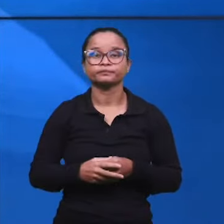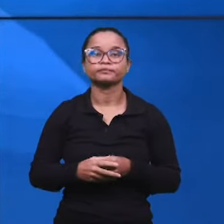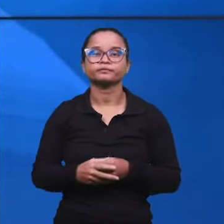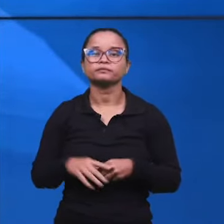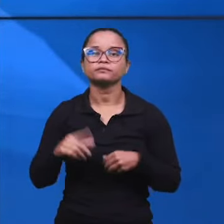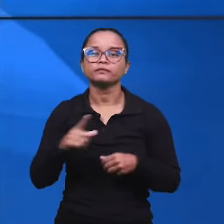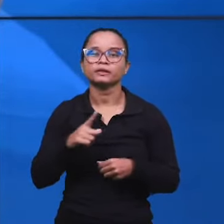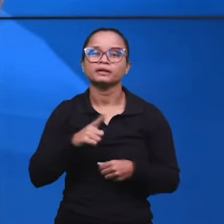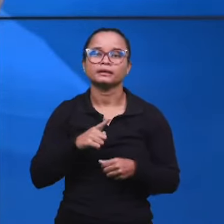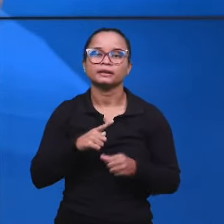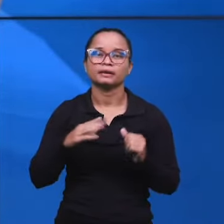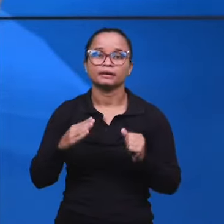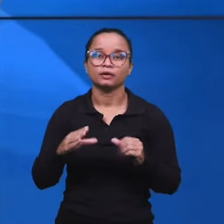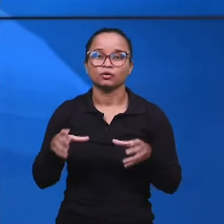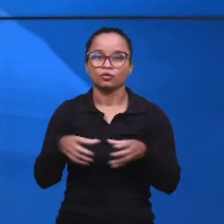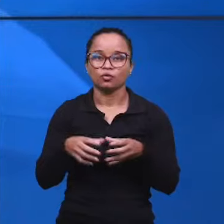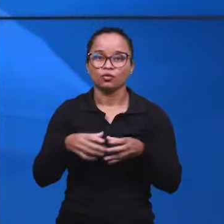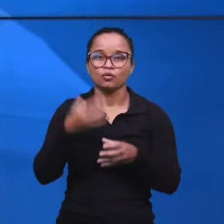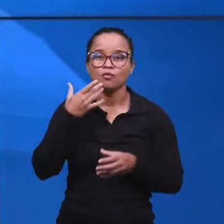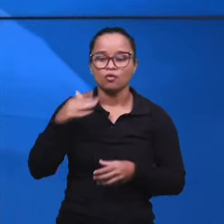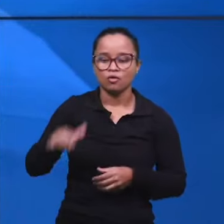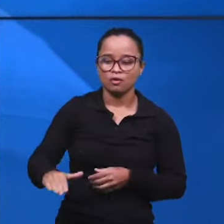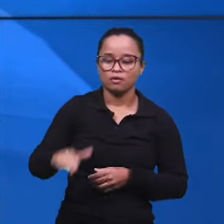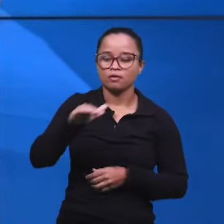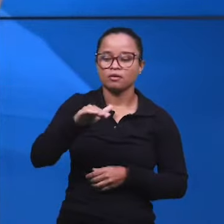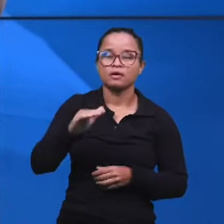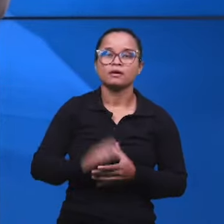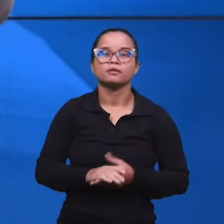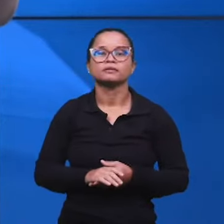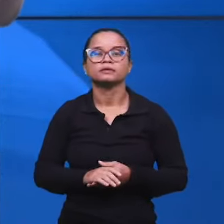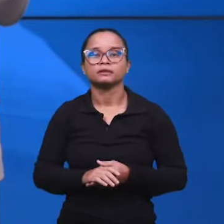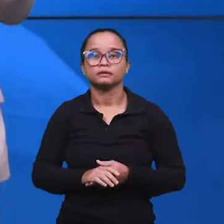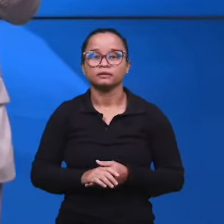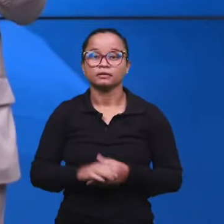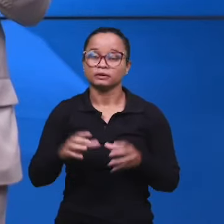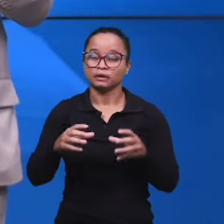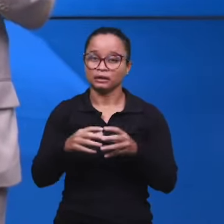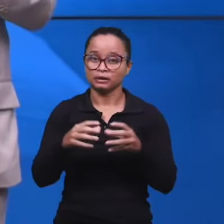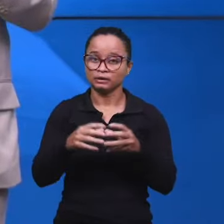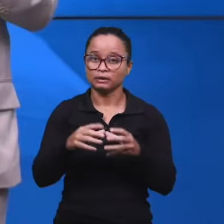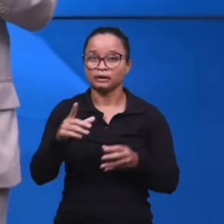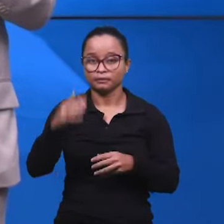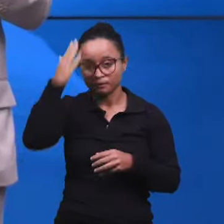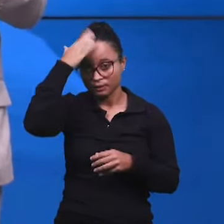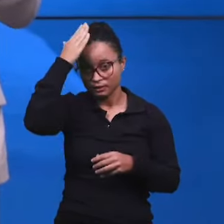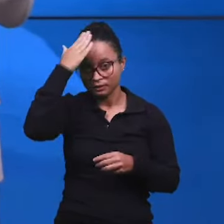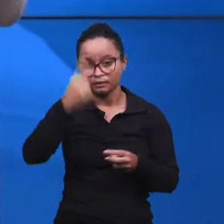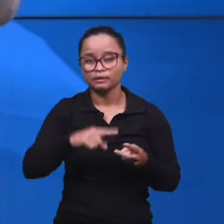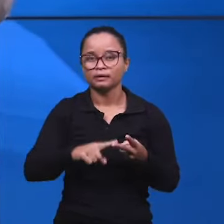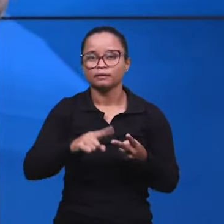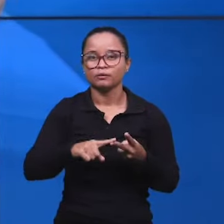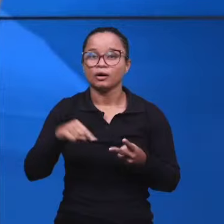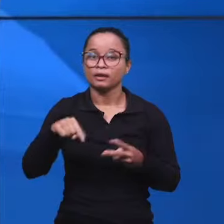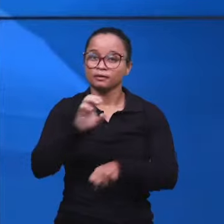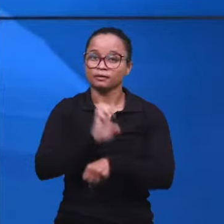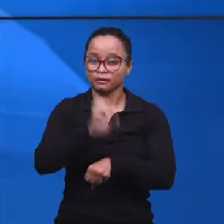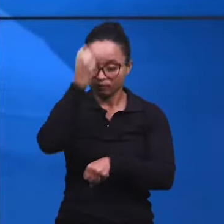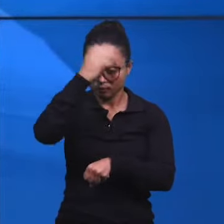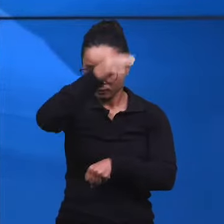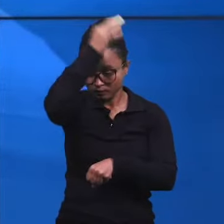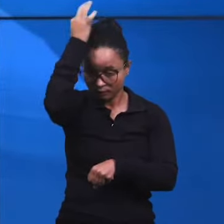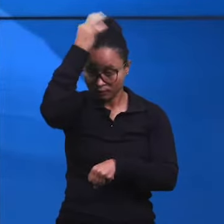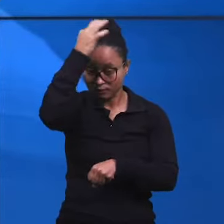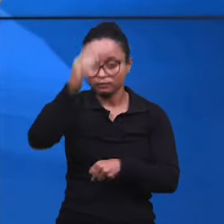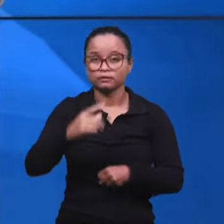ali a classe intermediária da Igreja de Maringá, o grupo de crianças da classe intermediária. Depois, nós vamos para o Estado do Espírito